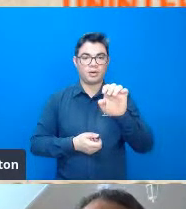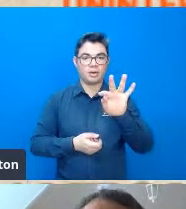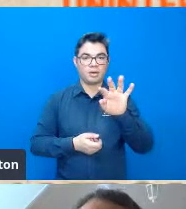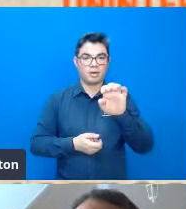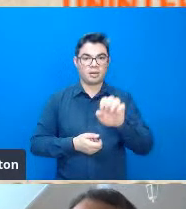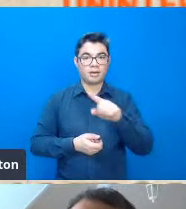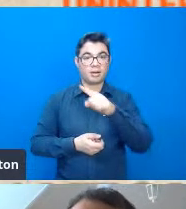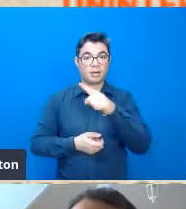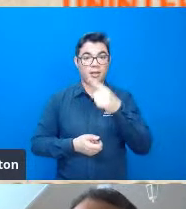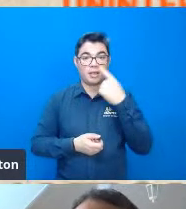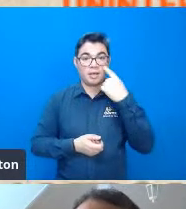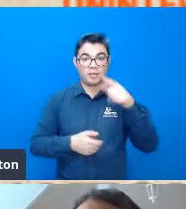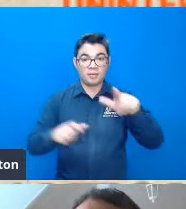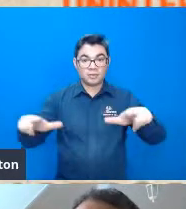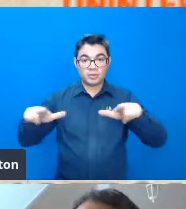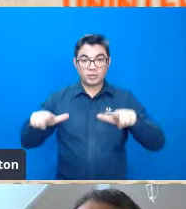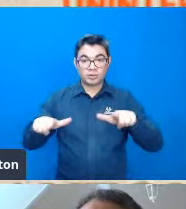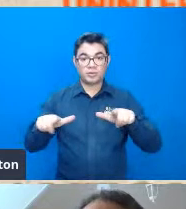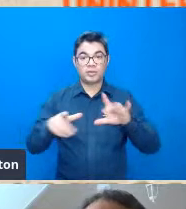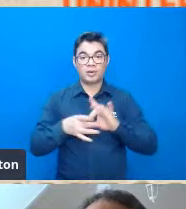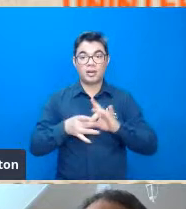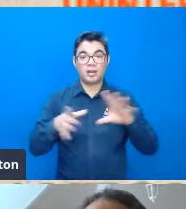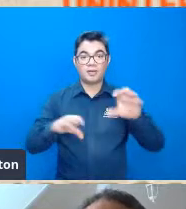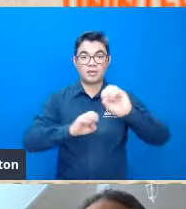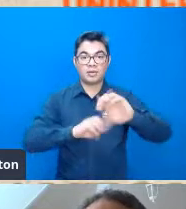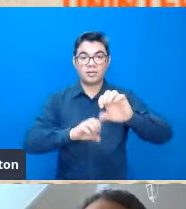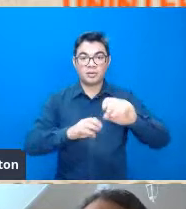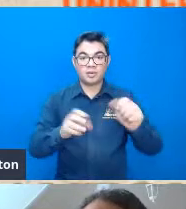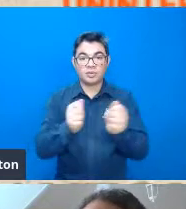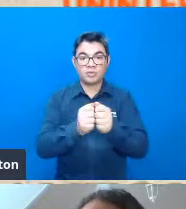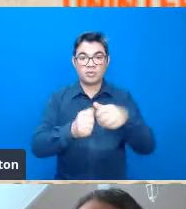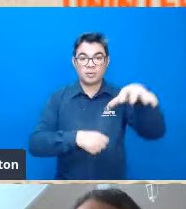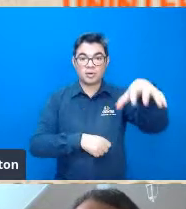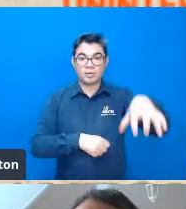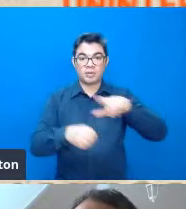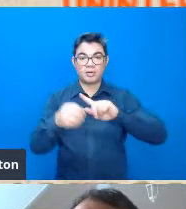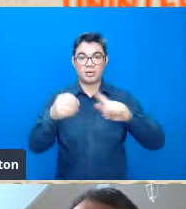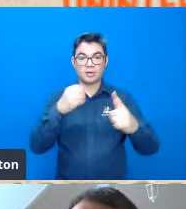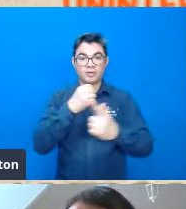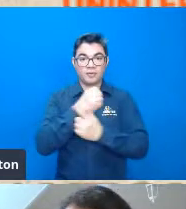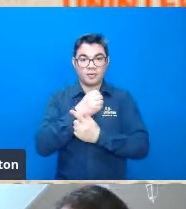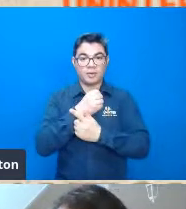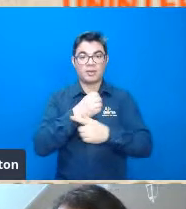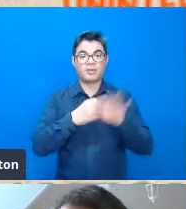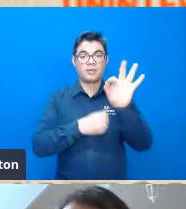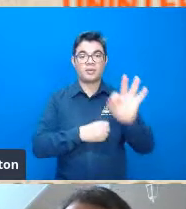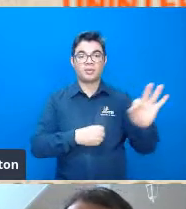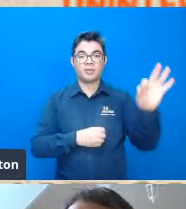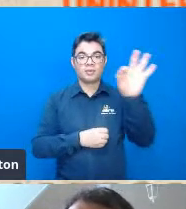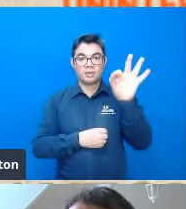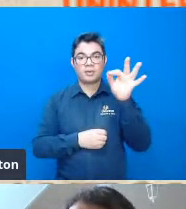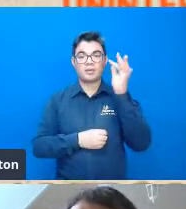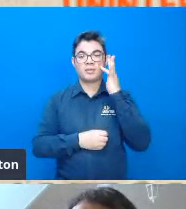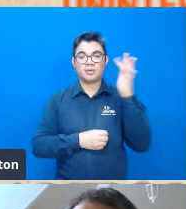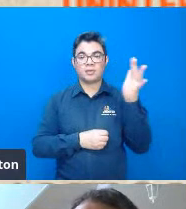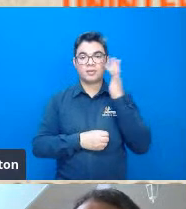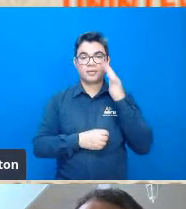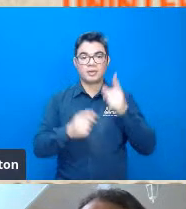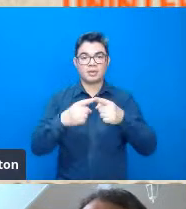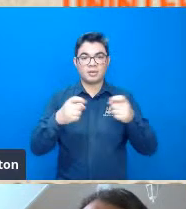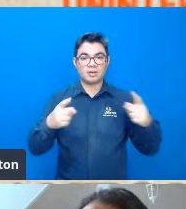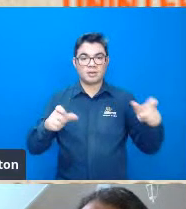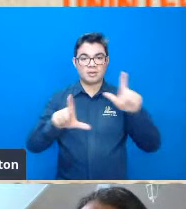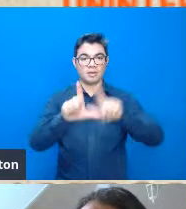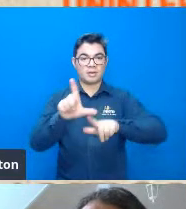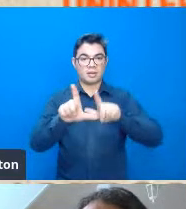geografia da então faculdade de filosofia ciências letras de Rio Claro que atualmente é o Nesp de Rio Claro